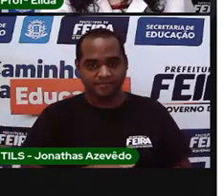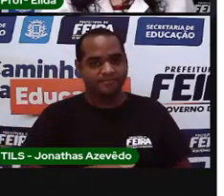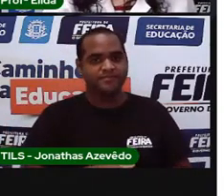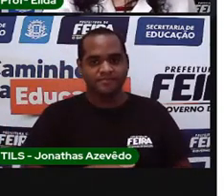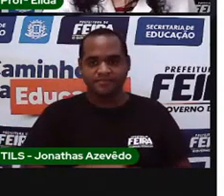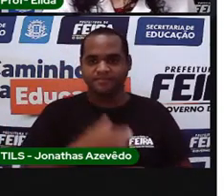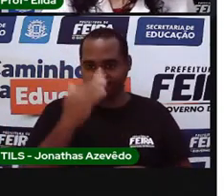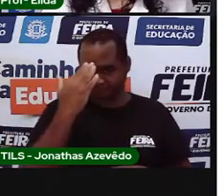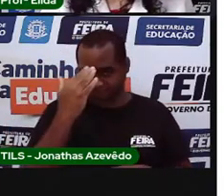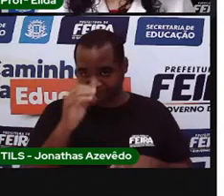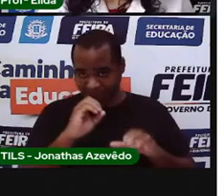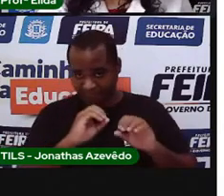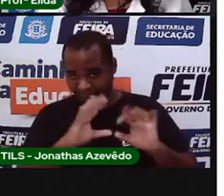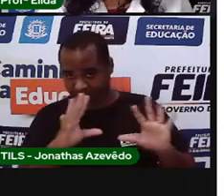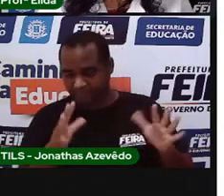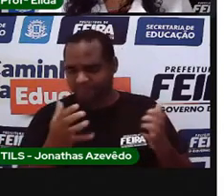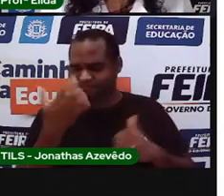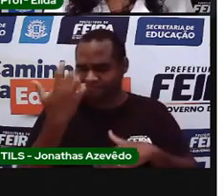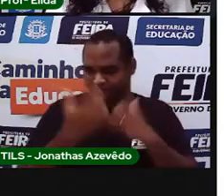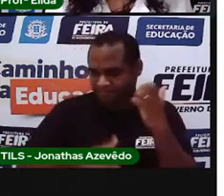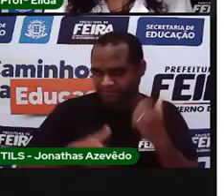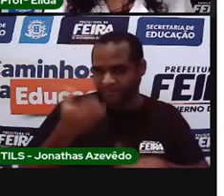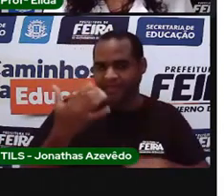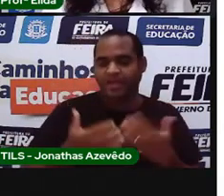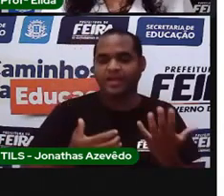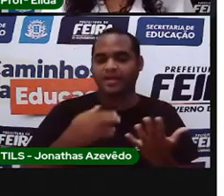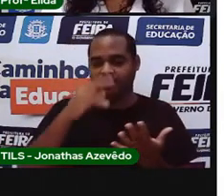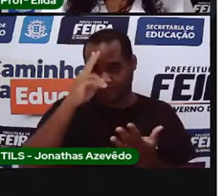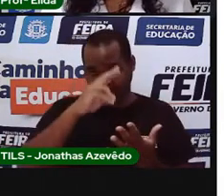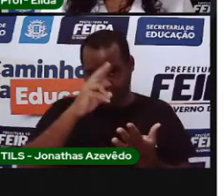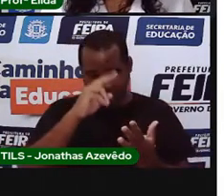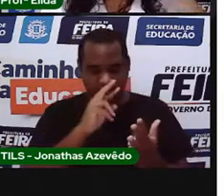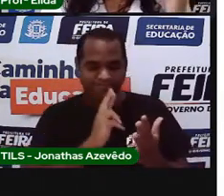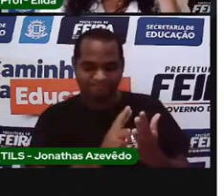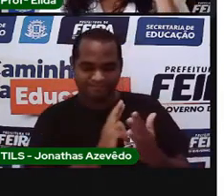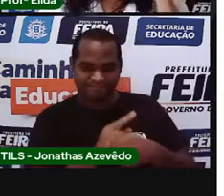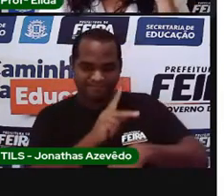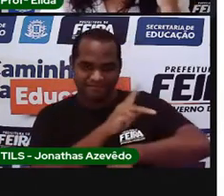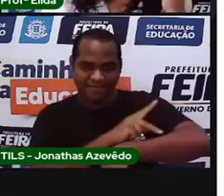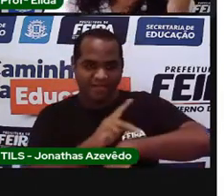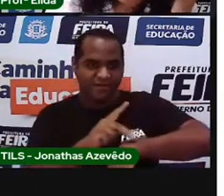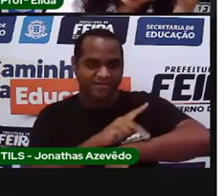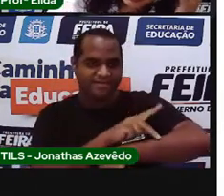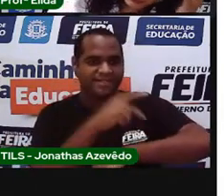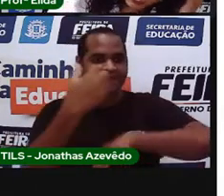Entendendo a atividade. Lembra que essa atividade é a do percurso, tá bom?